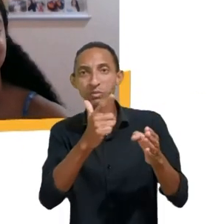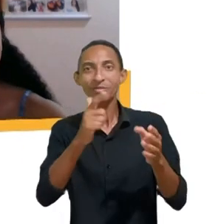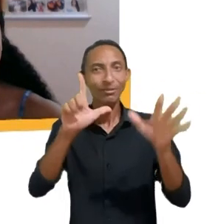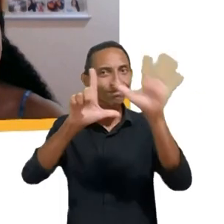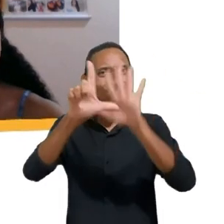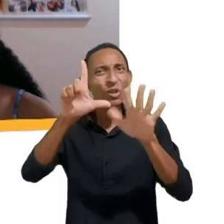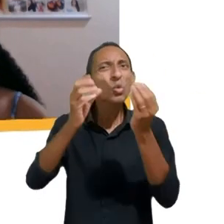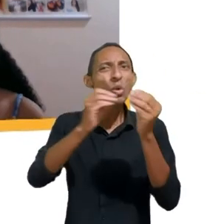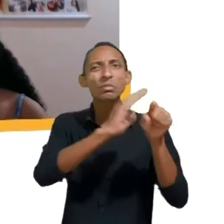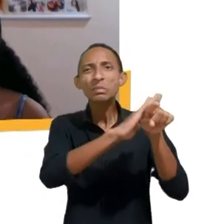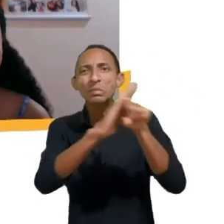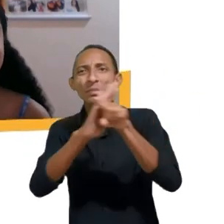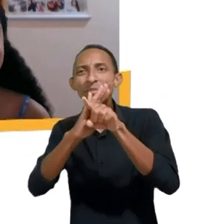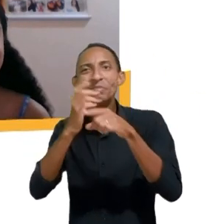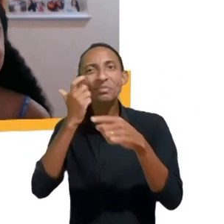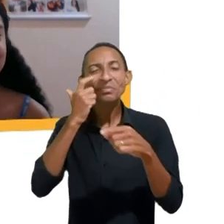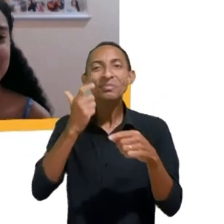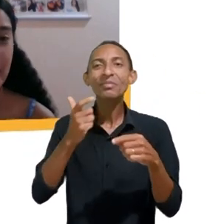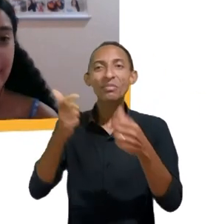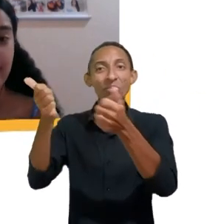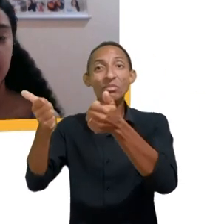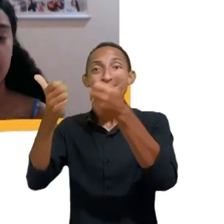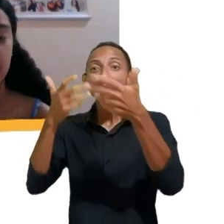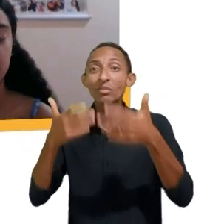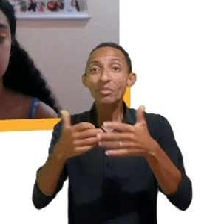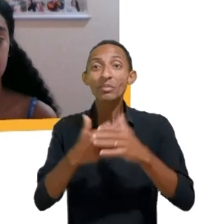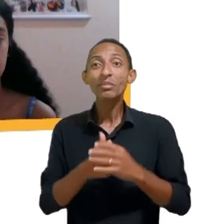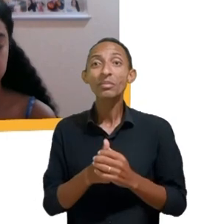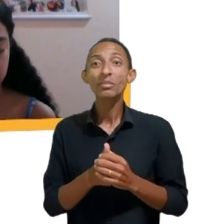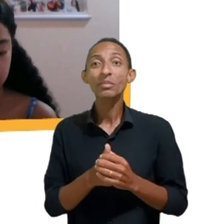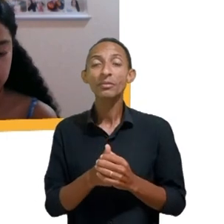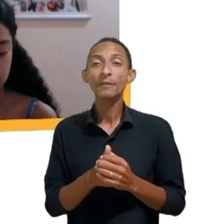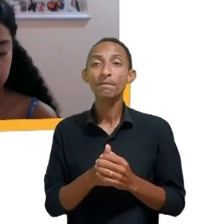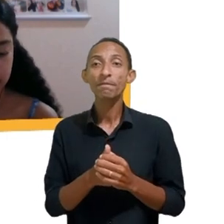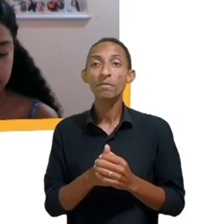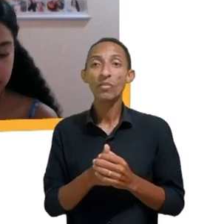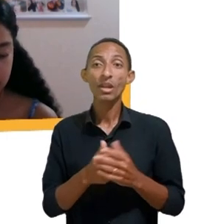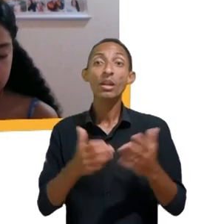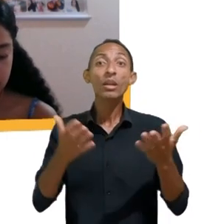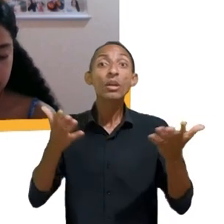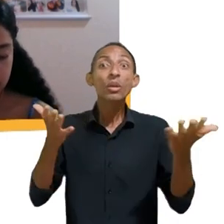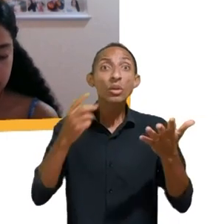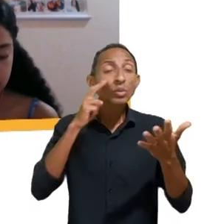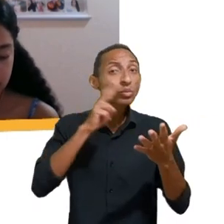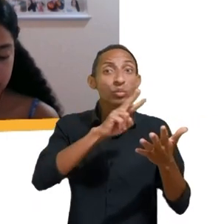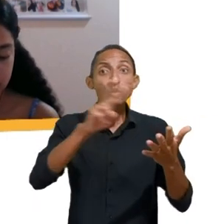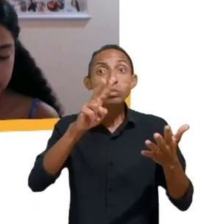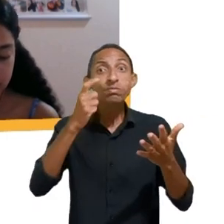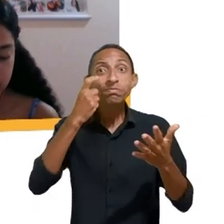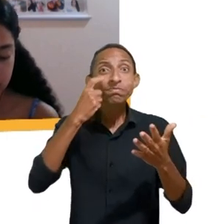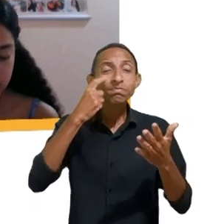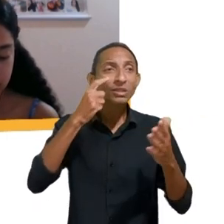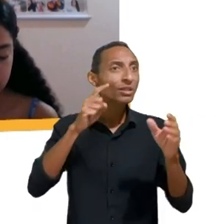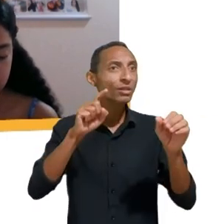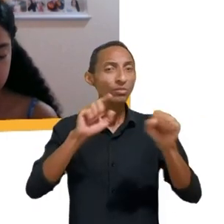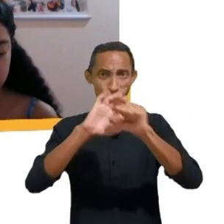duas, queria te ouvir também sobre os desafios que você tem enxergado aí no contexto específico da pandemia, da COVID,